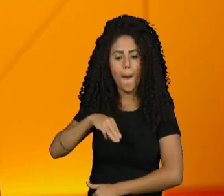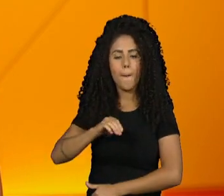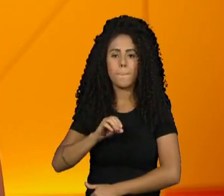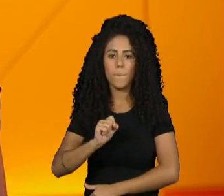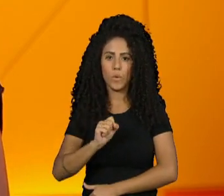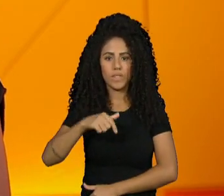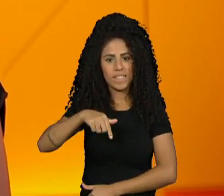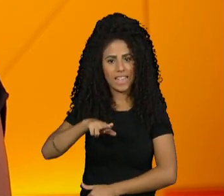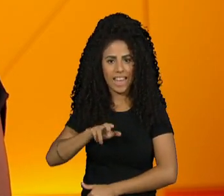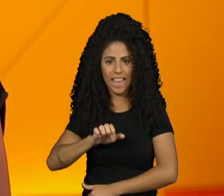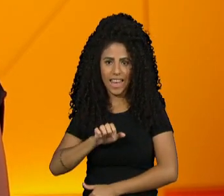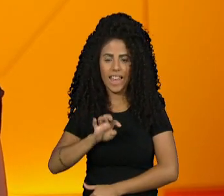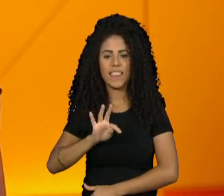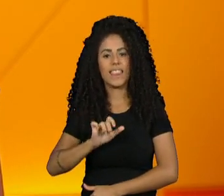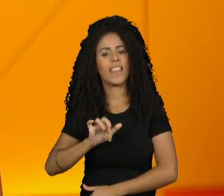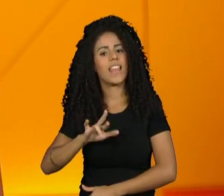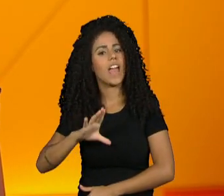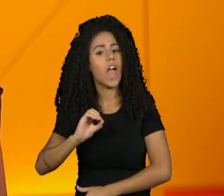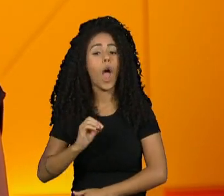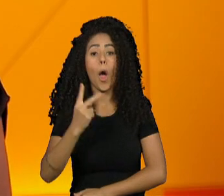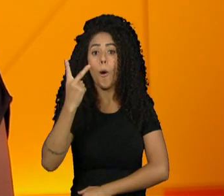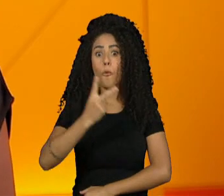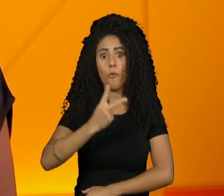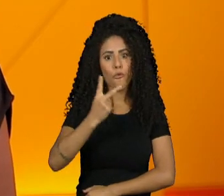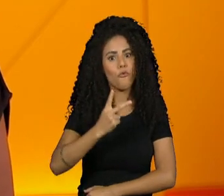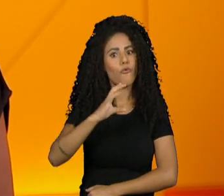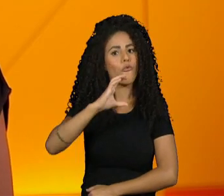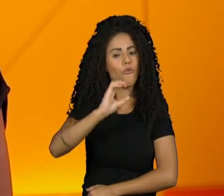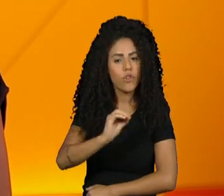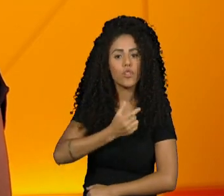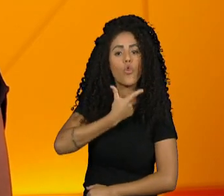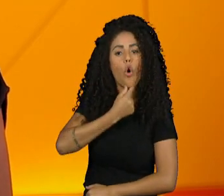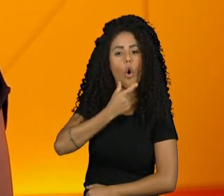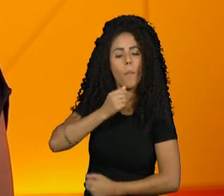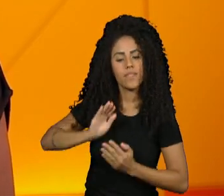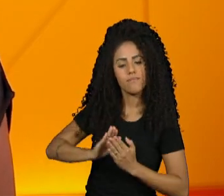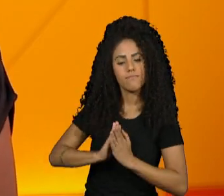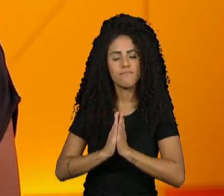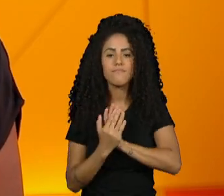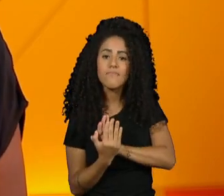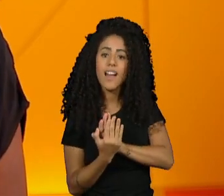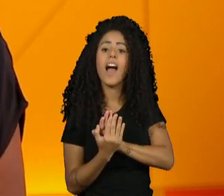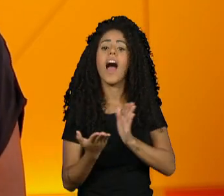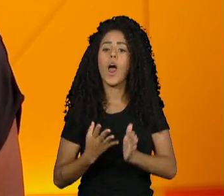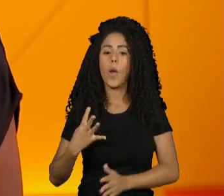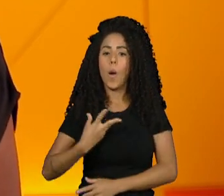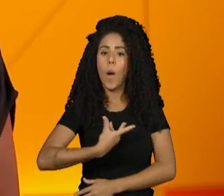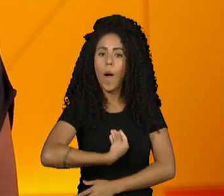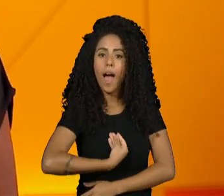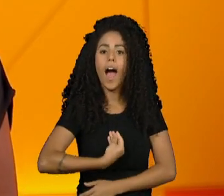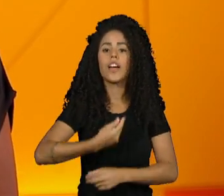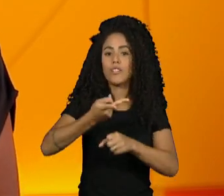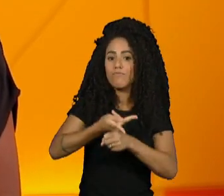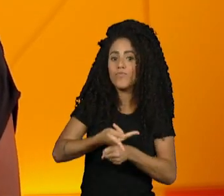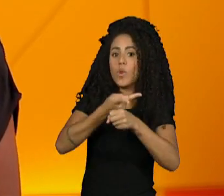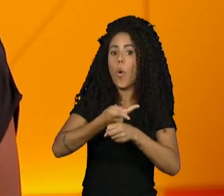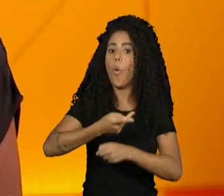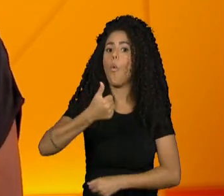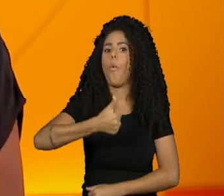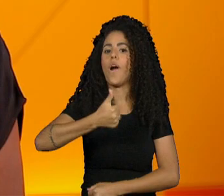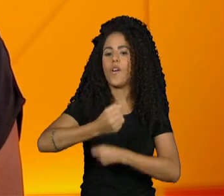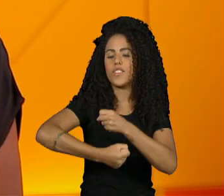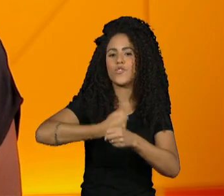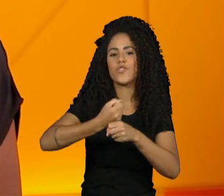sete anos e é formado por cerca de 20 homens trans e até ganhou o primeiro título agora em 2021. Os